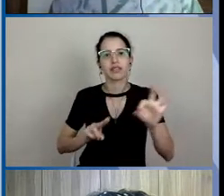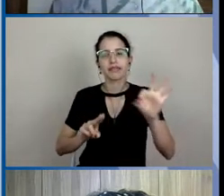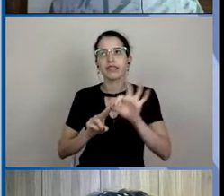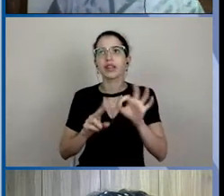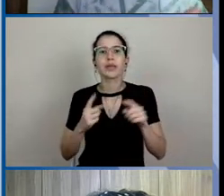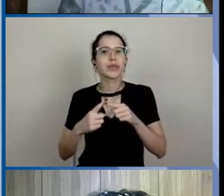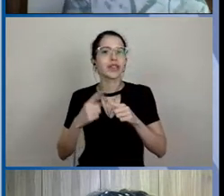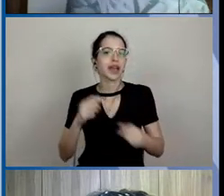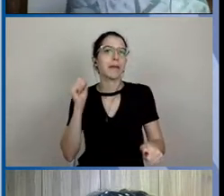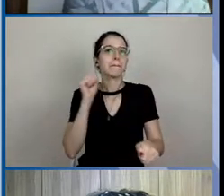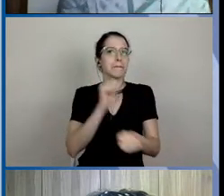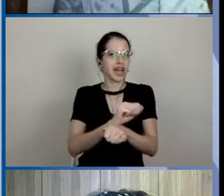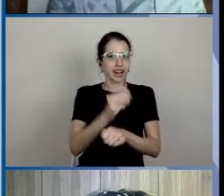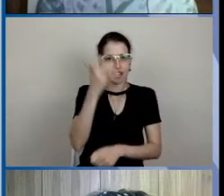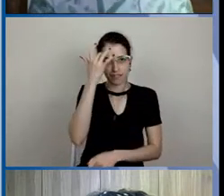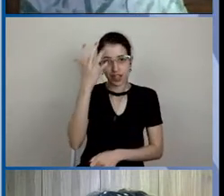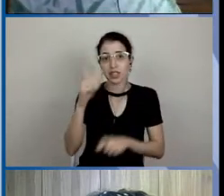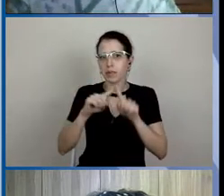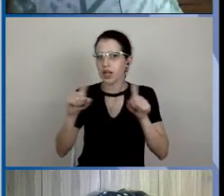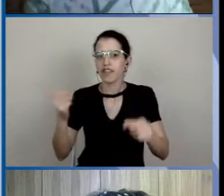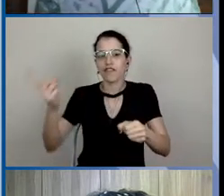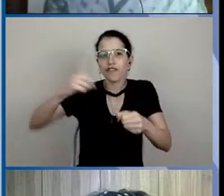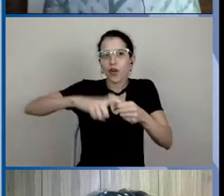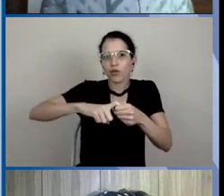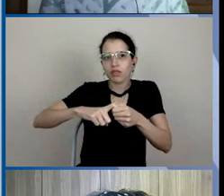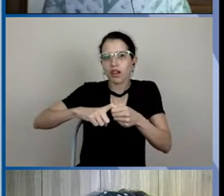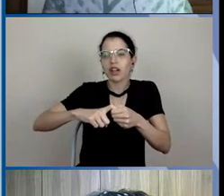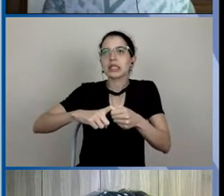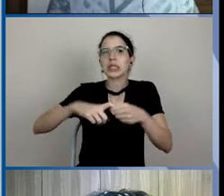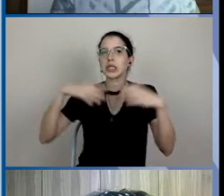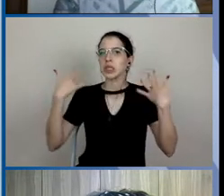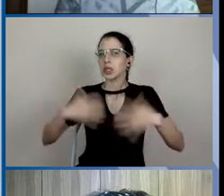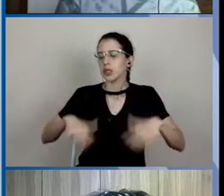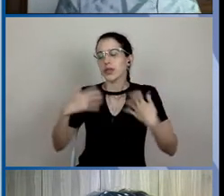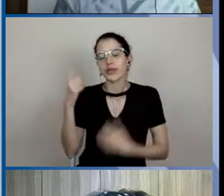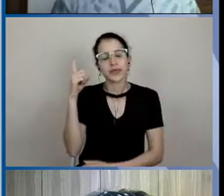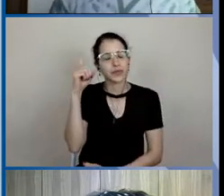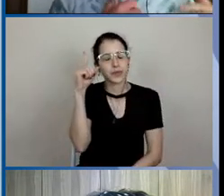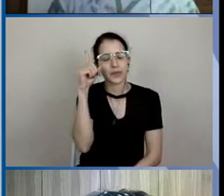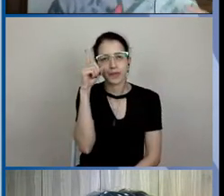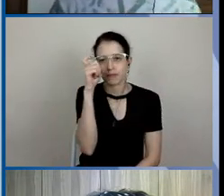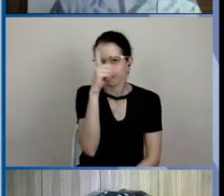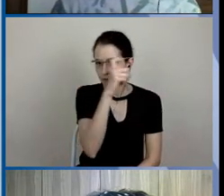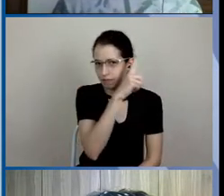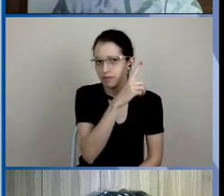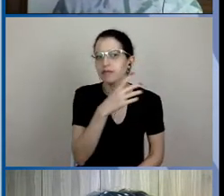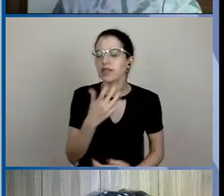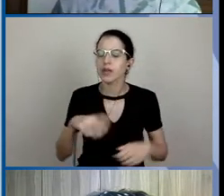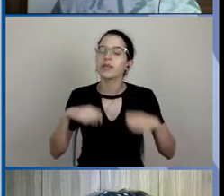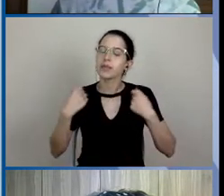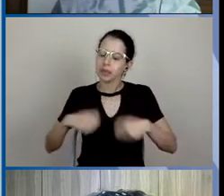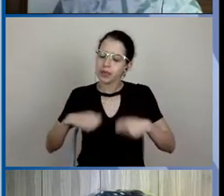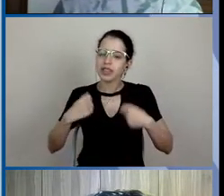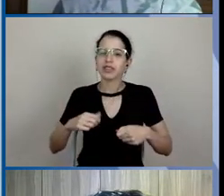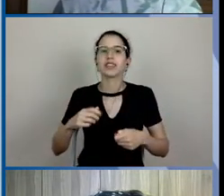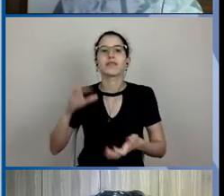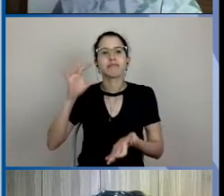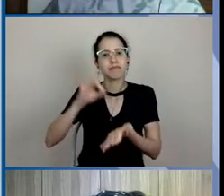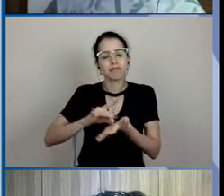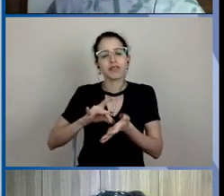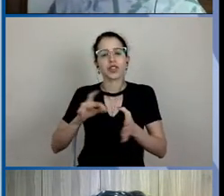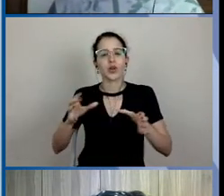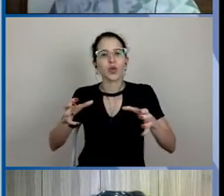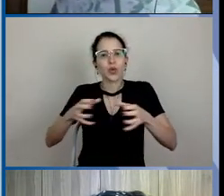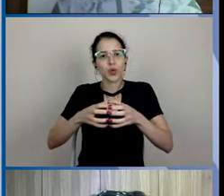as atividades é fácil, voltar as atividades no contexto da pandemia é muito mais difícil. Então, nós temos que ter, realmente, um grupo de trabalho e